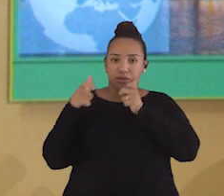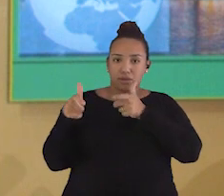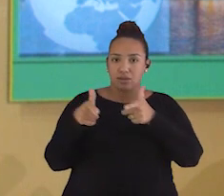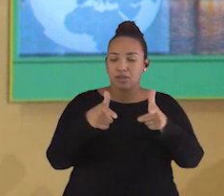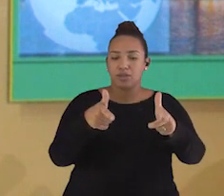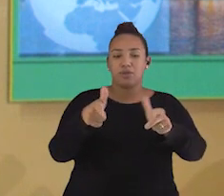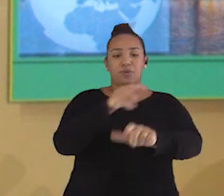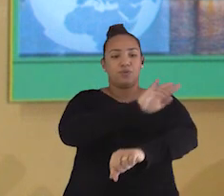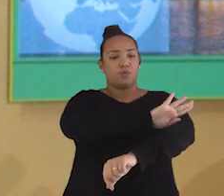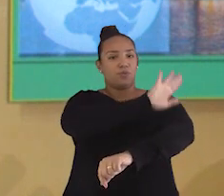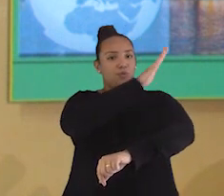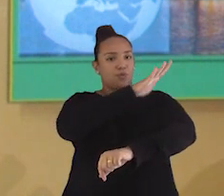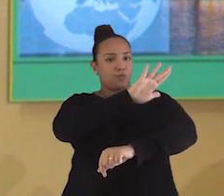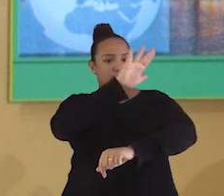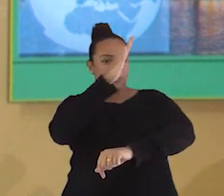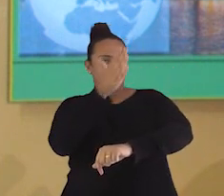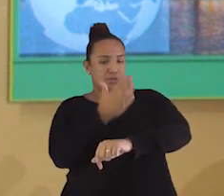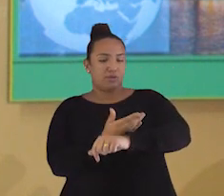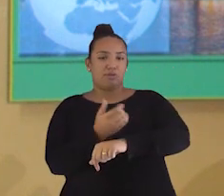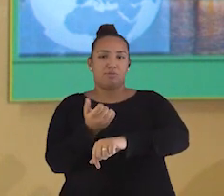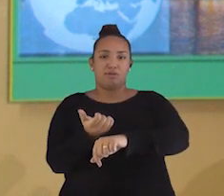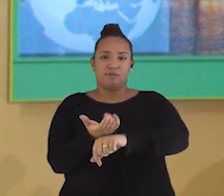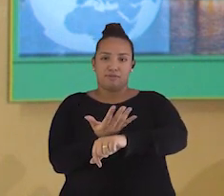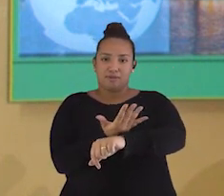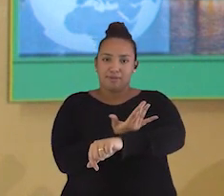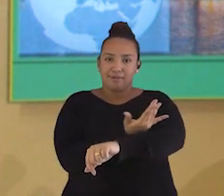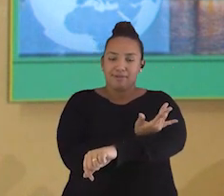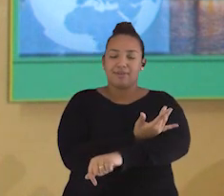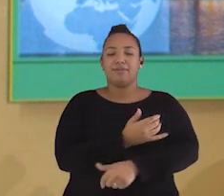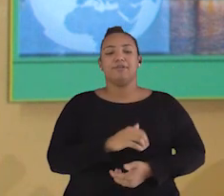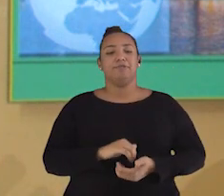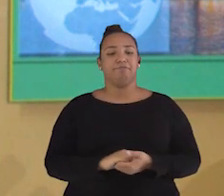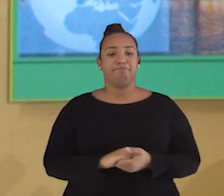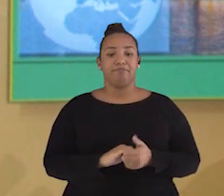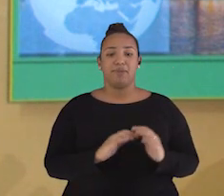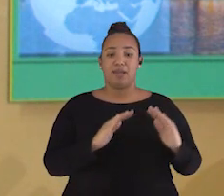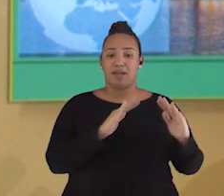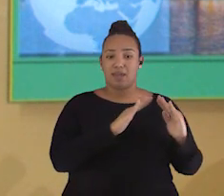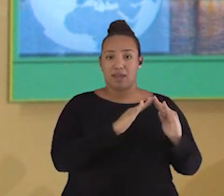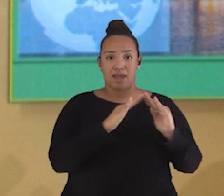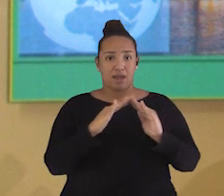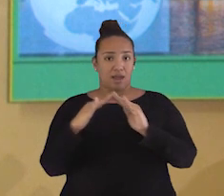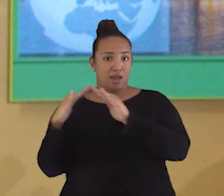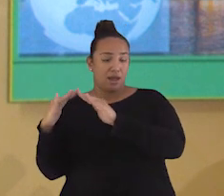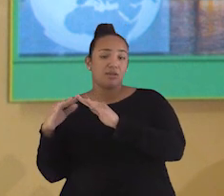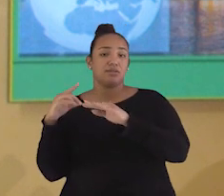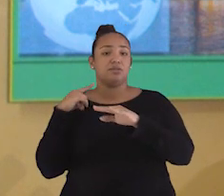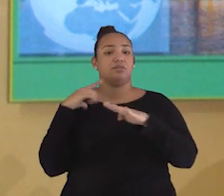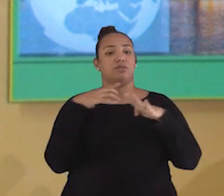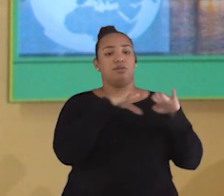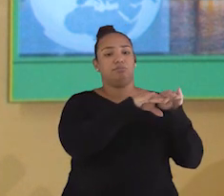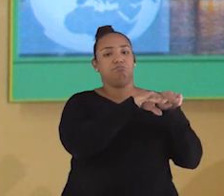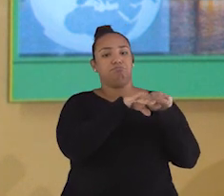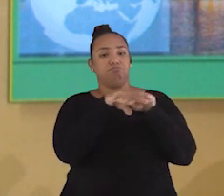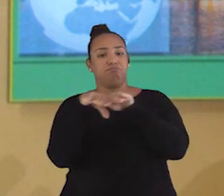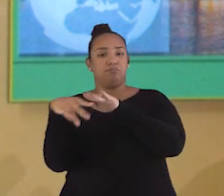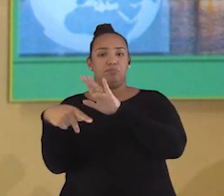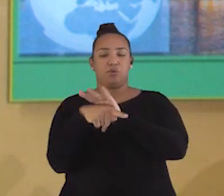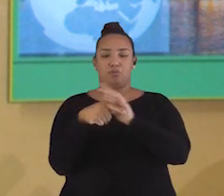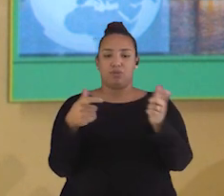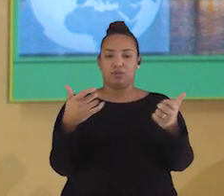relevos e a vegetação. As casas e residências, elas seguem um padrão típico da cidade.